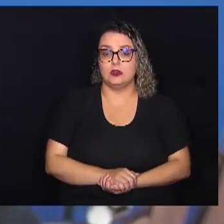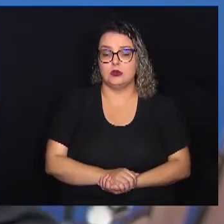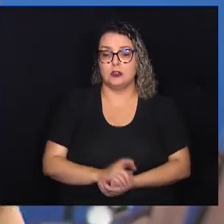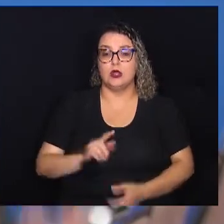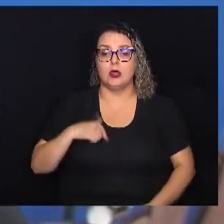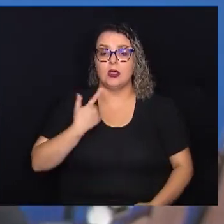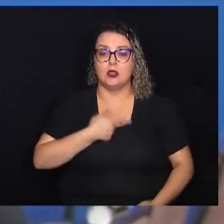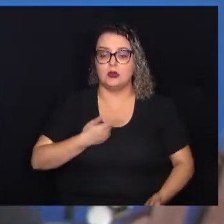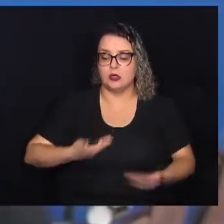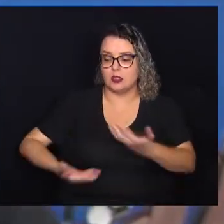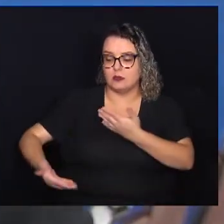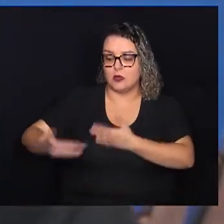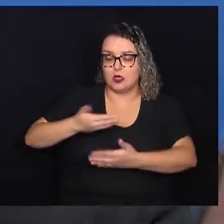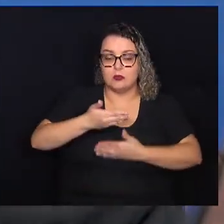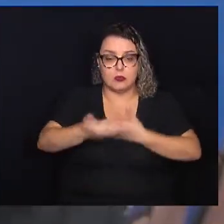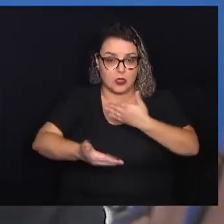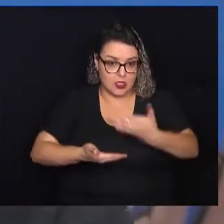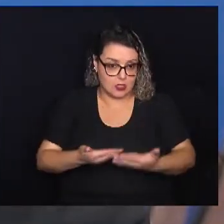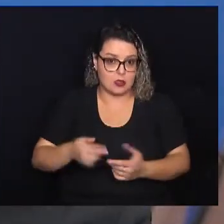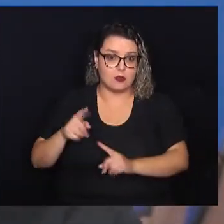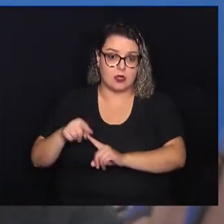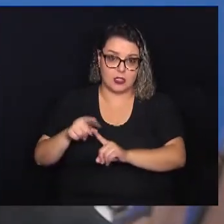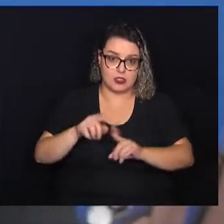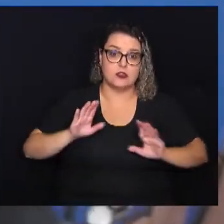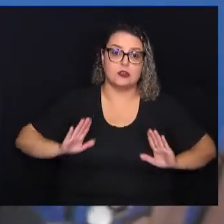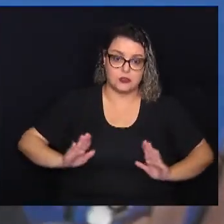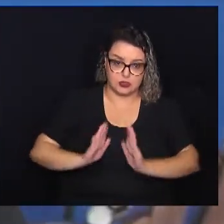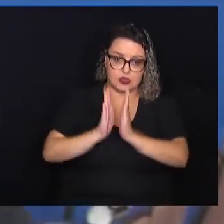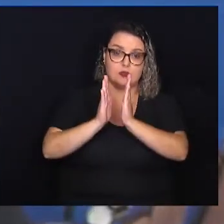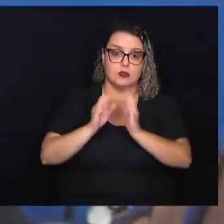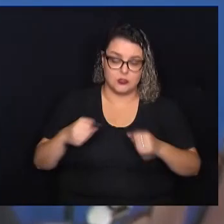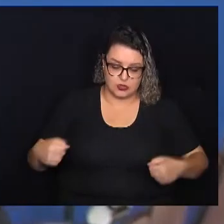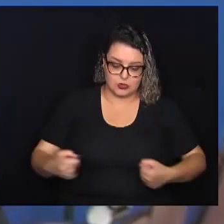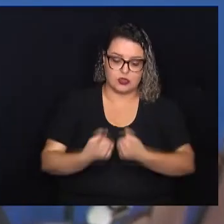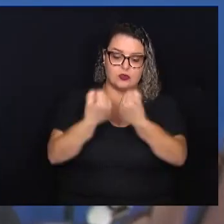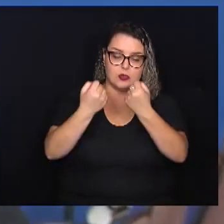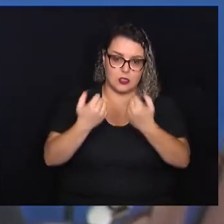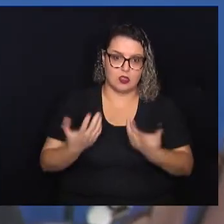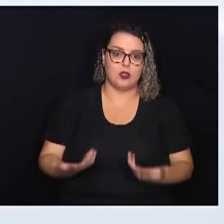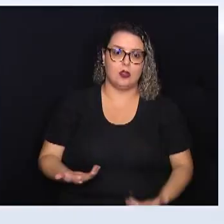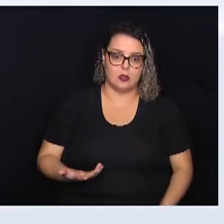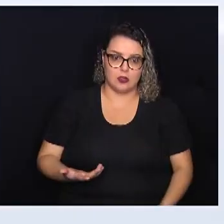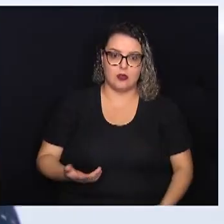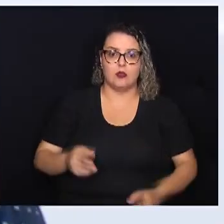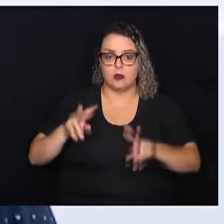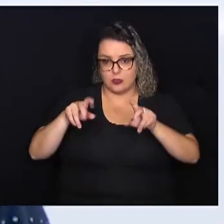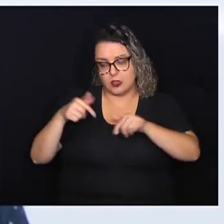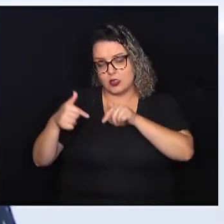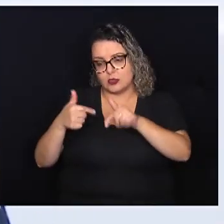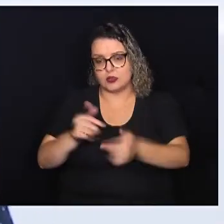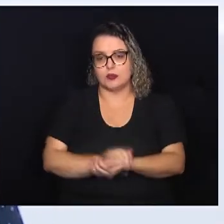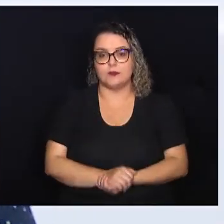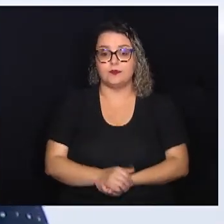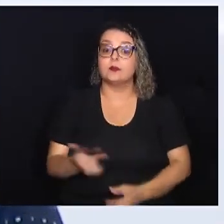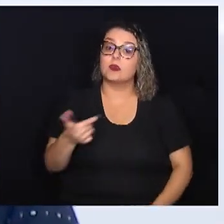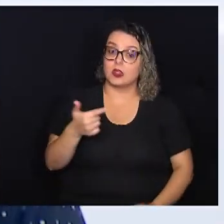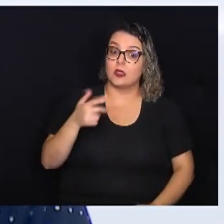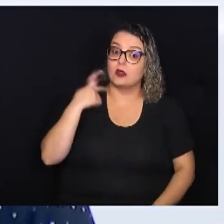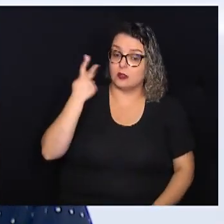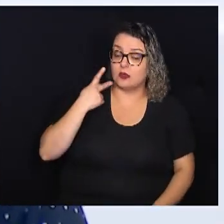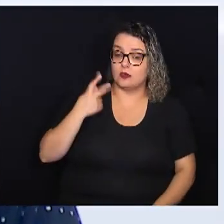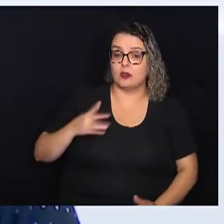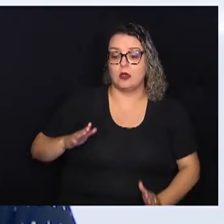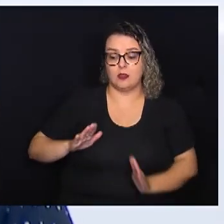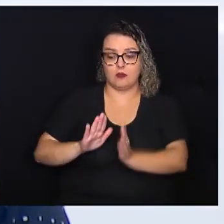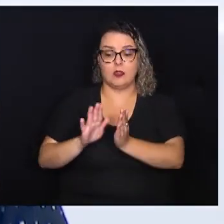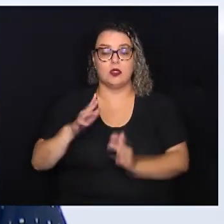articulação para esse tipo de enfrentamento de questões relacionadas ao trabalho. Segundo a vereadora, a Frente